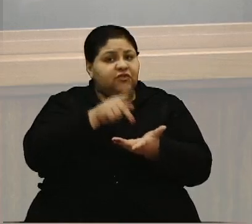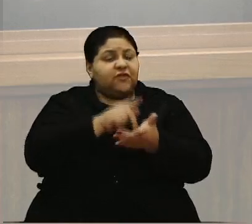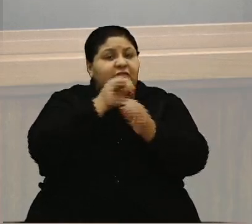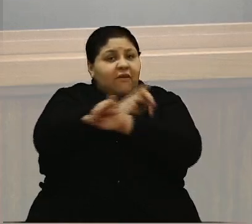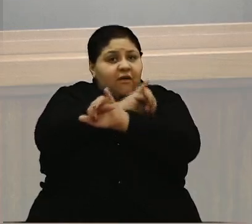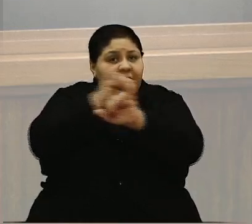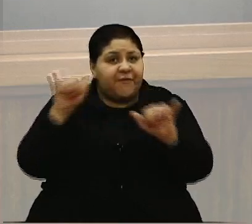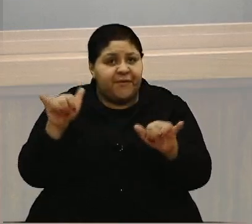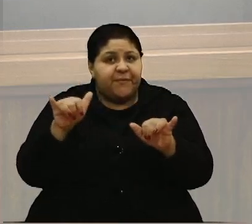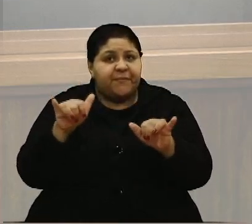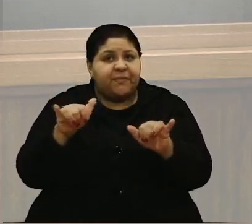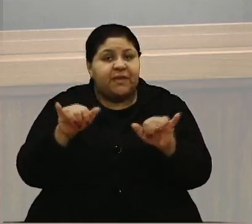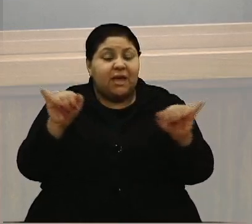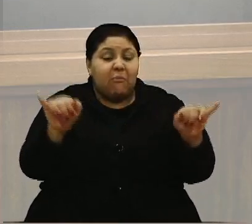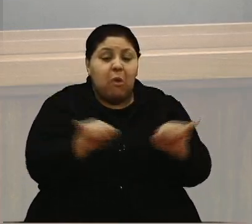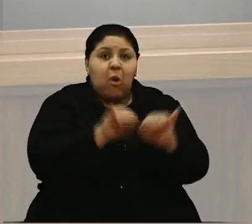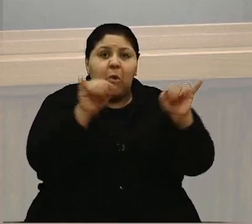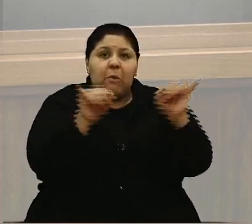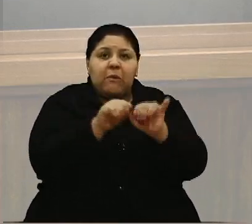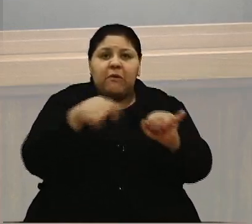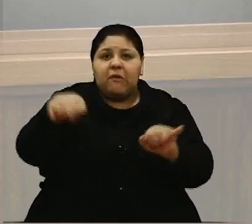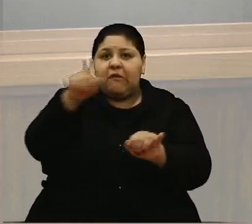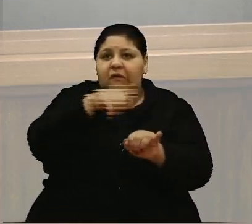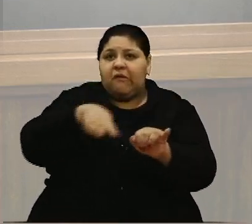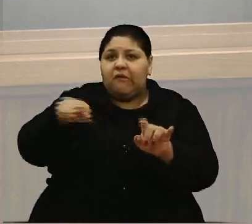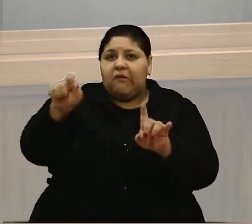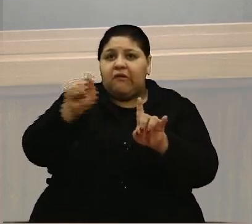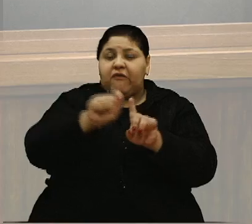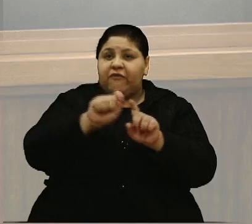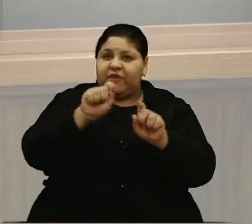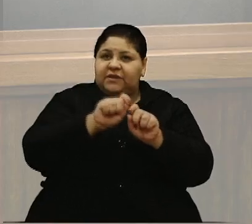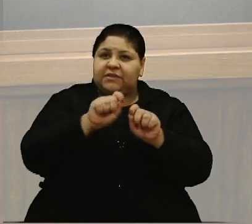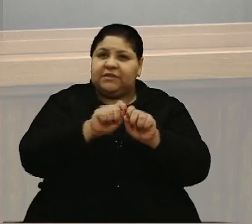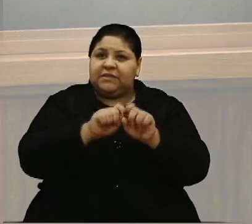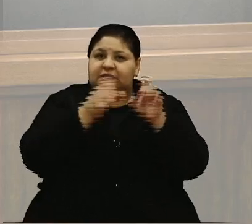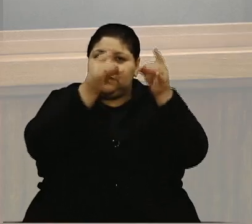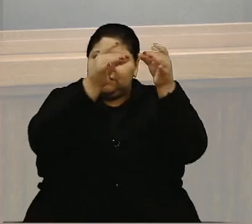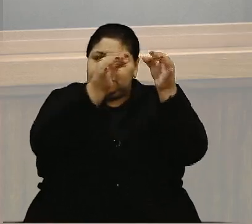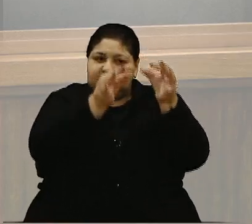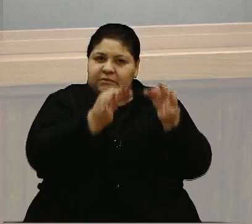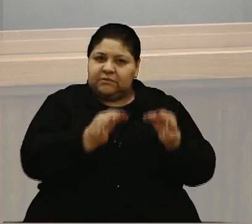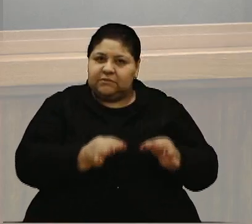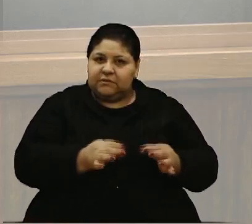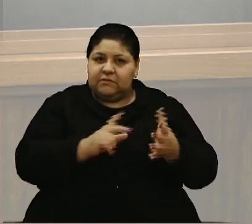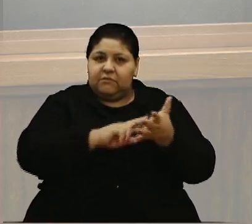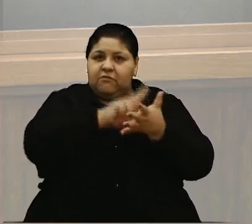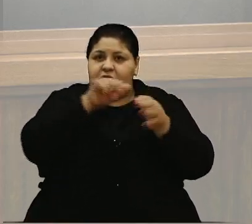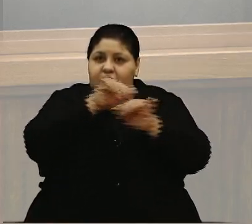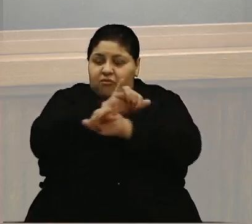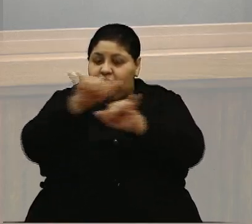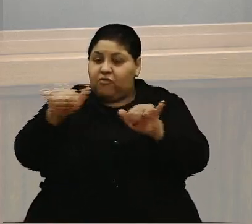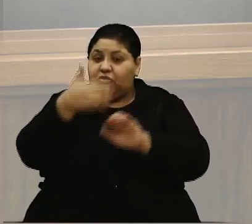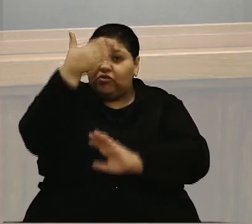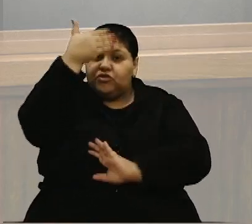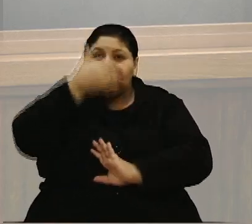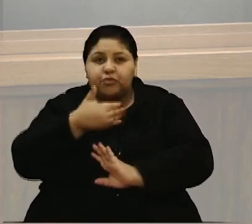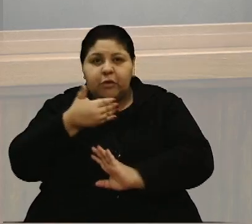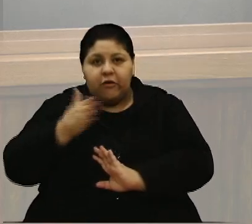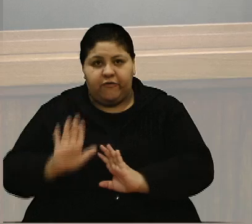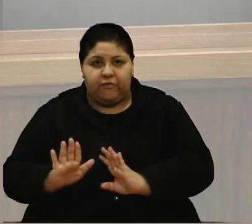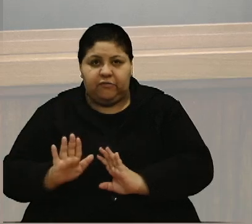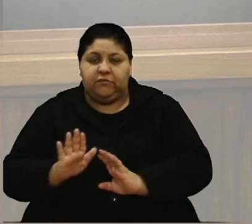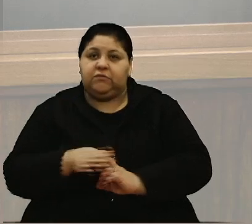que é bobagem a gente fazer esse recorte, tendo diversos dados que nos comprovam isso.